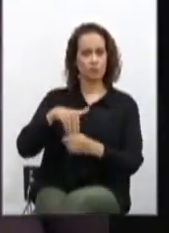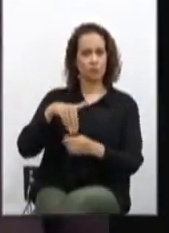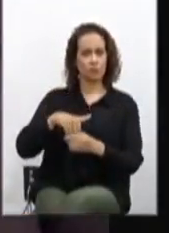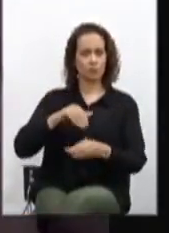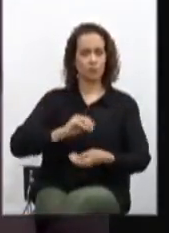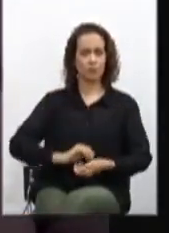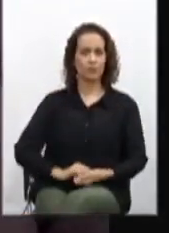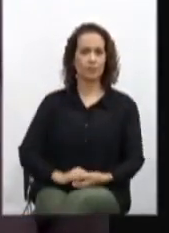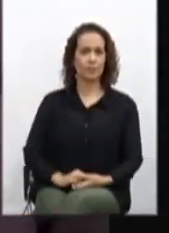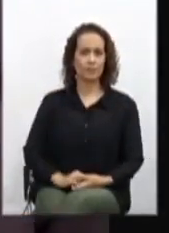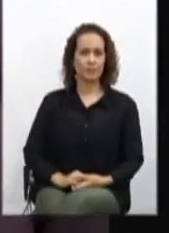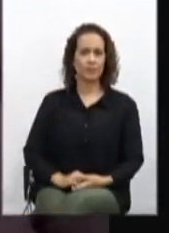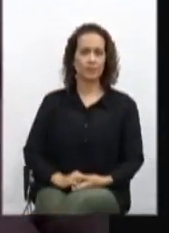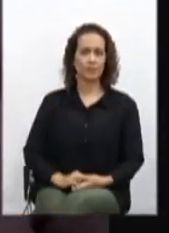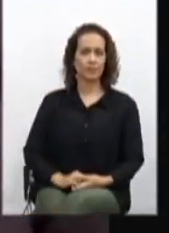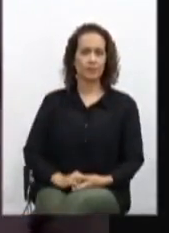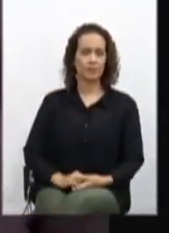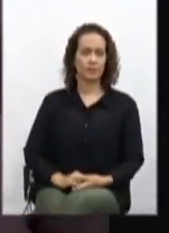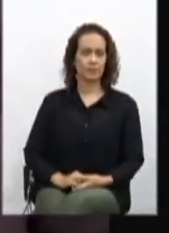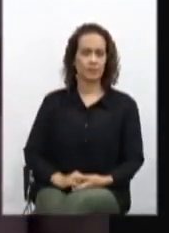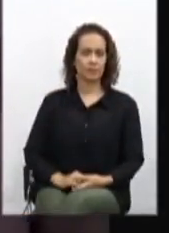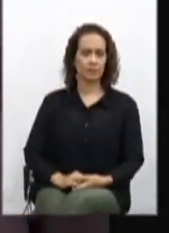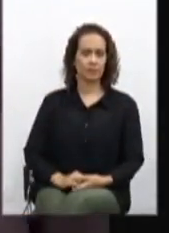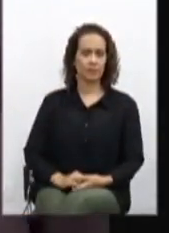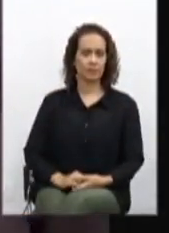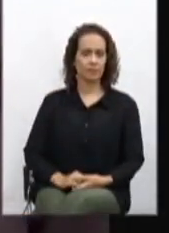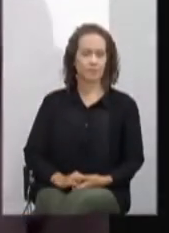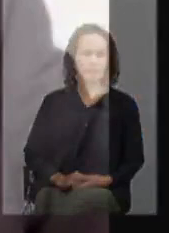919-2019.